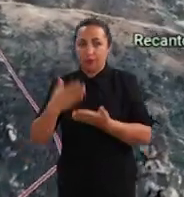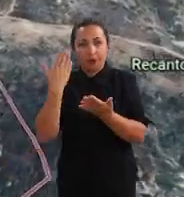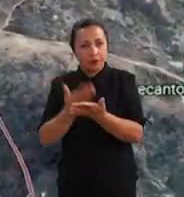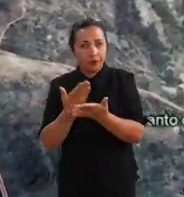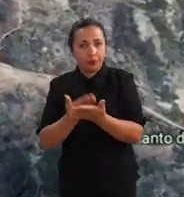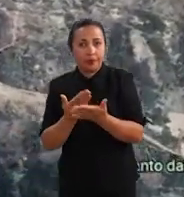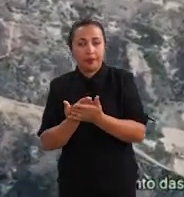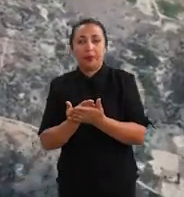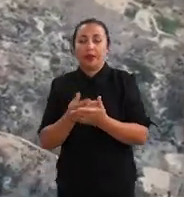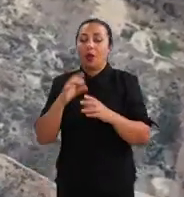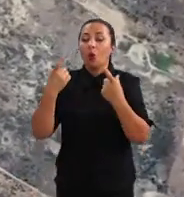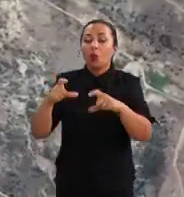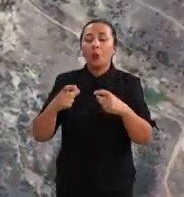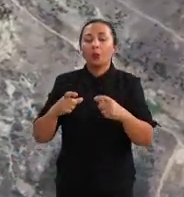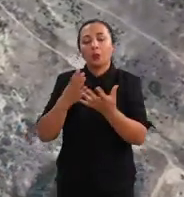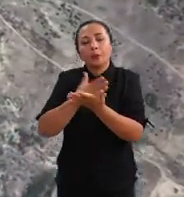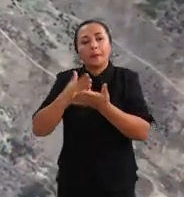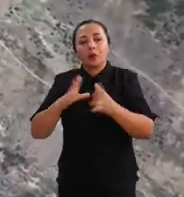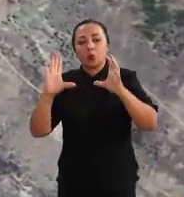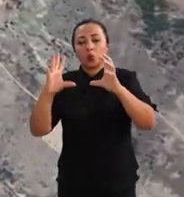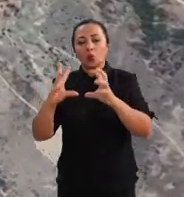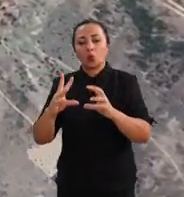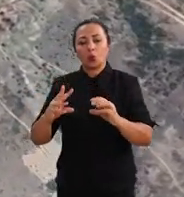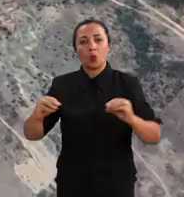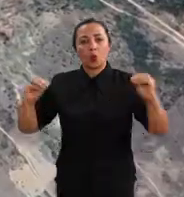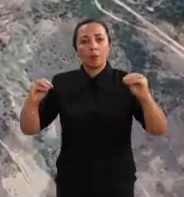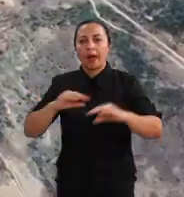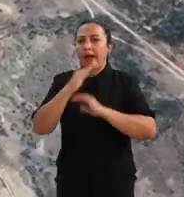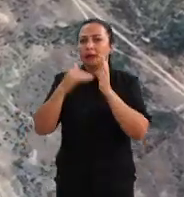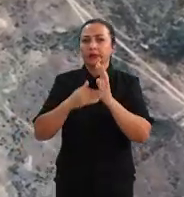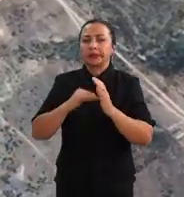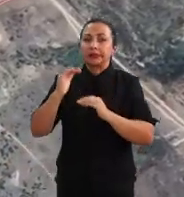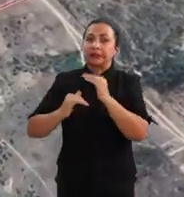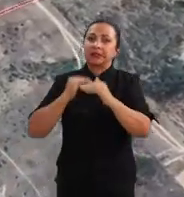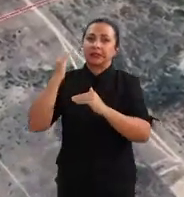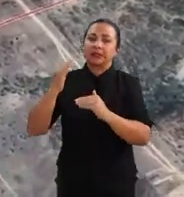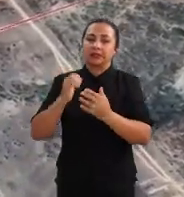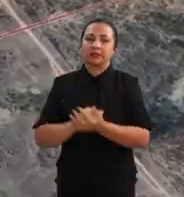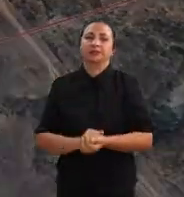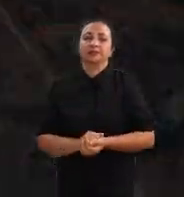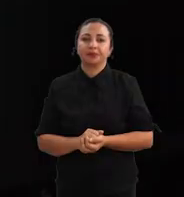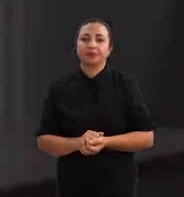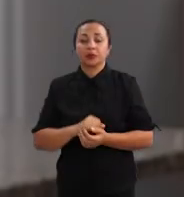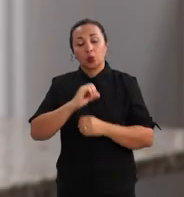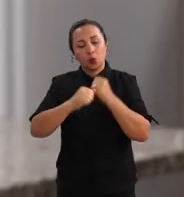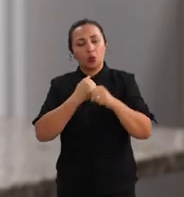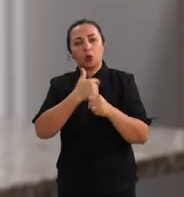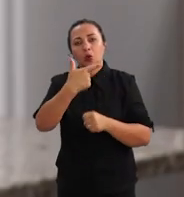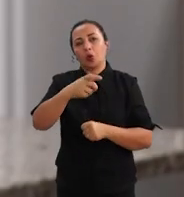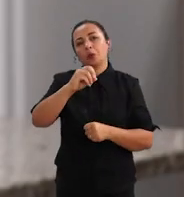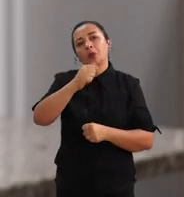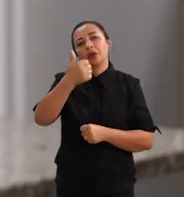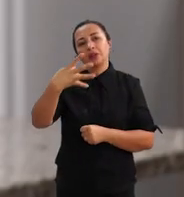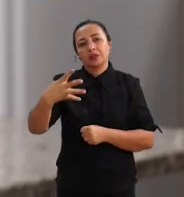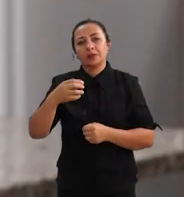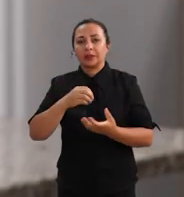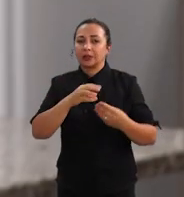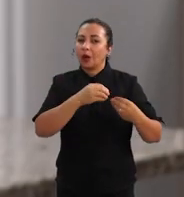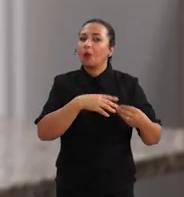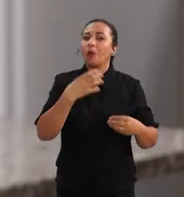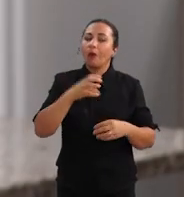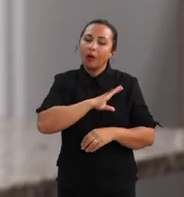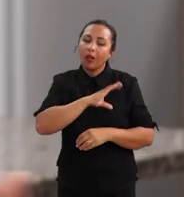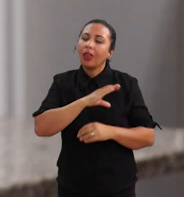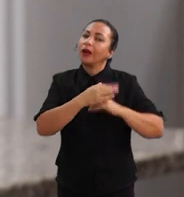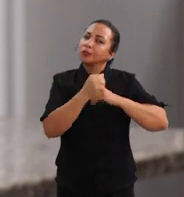piloto, em que esse processo de desertificação, ele está em um estágio, assim, bem avançado. Em 2014, eu tive contato com essa